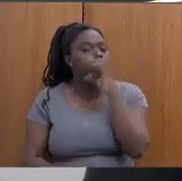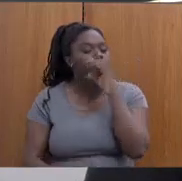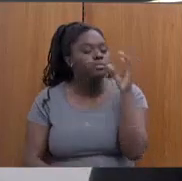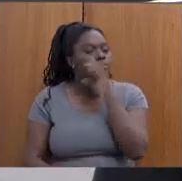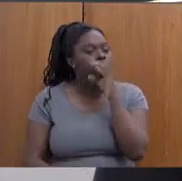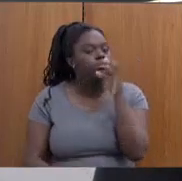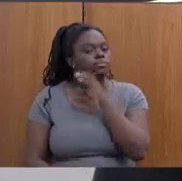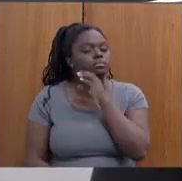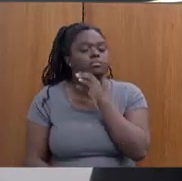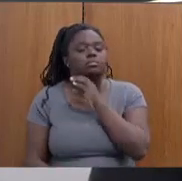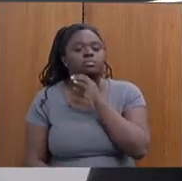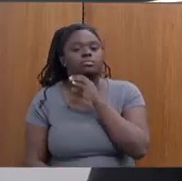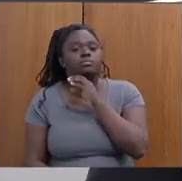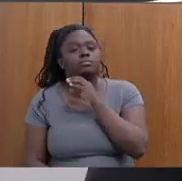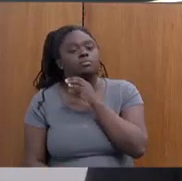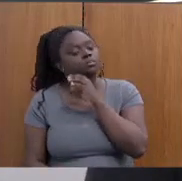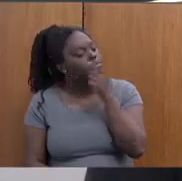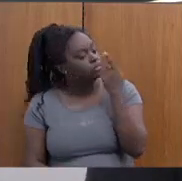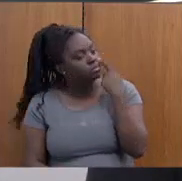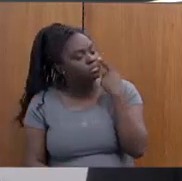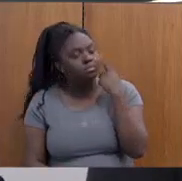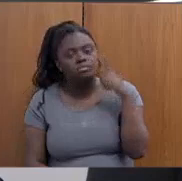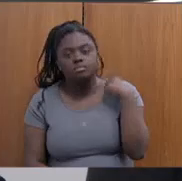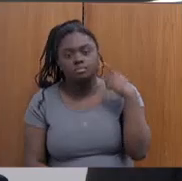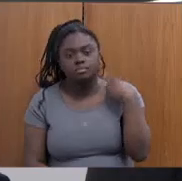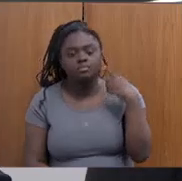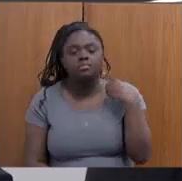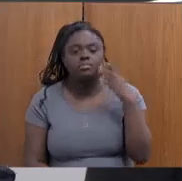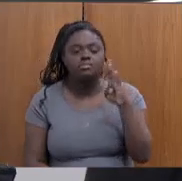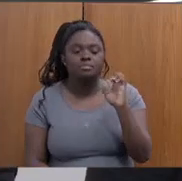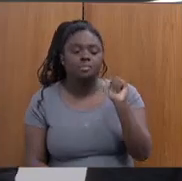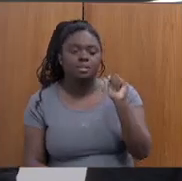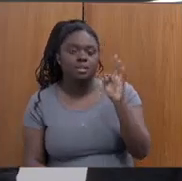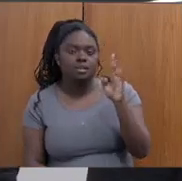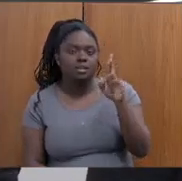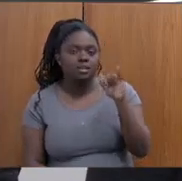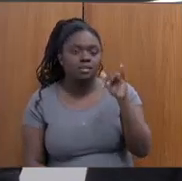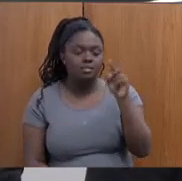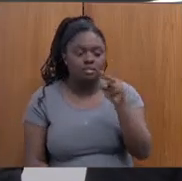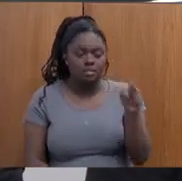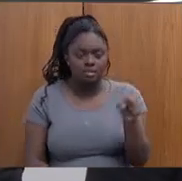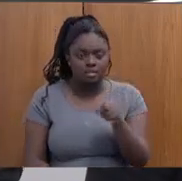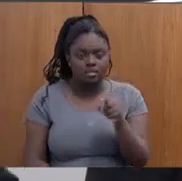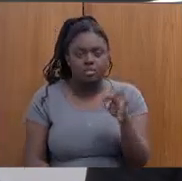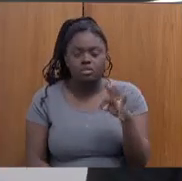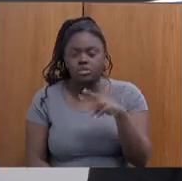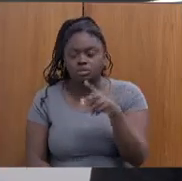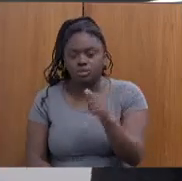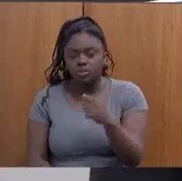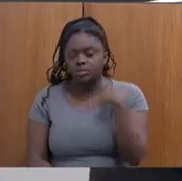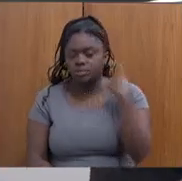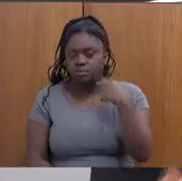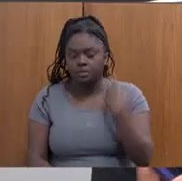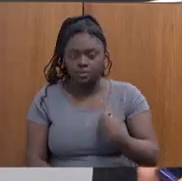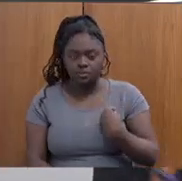Bom dia, deputados? Beatriz, deputada Bela, deputada Andréa Jesus, deputada Leninha, deputado Antônio Carlos.